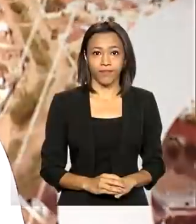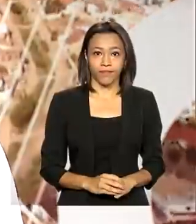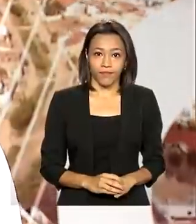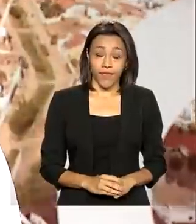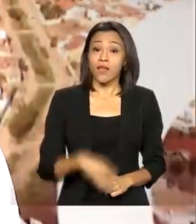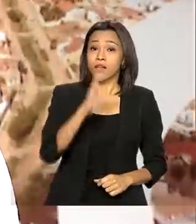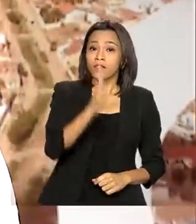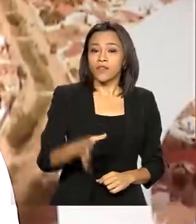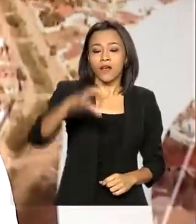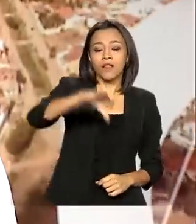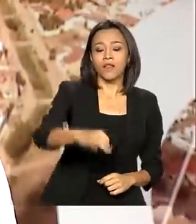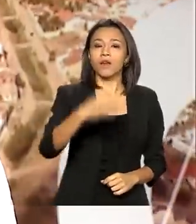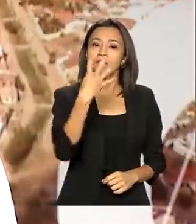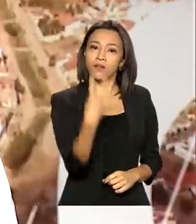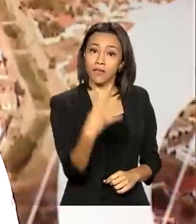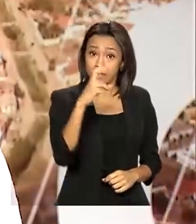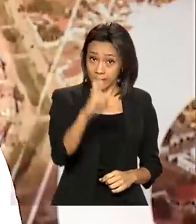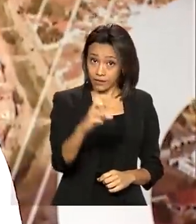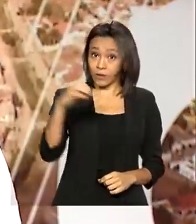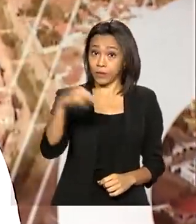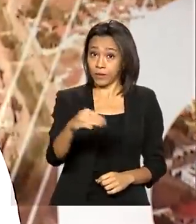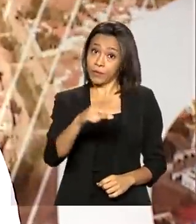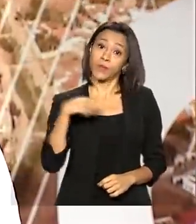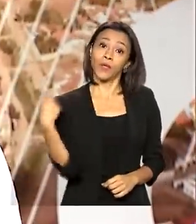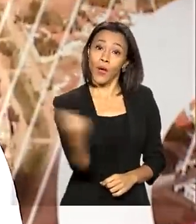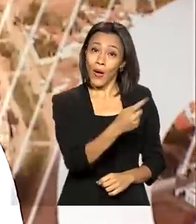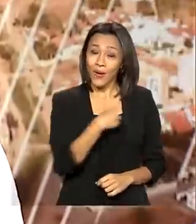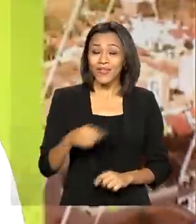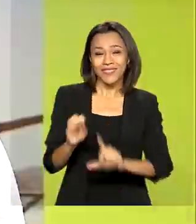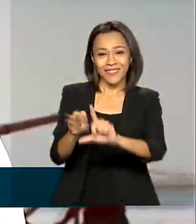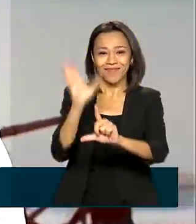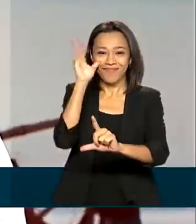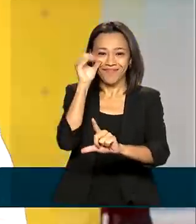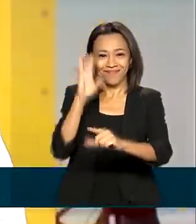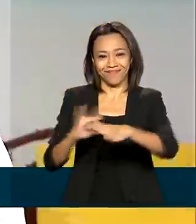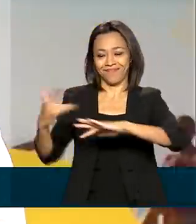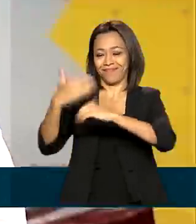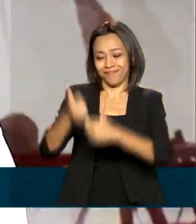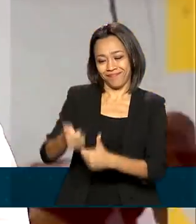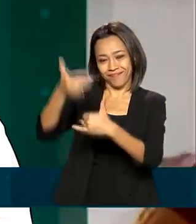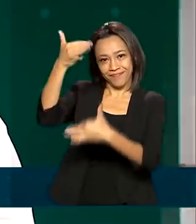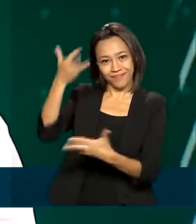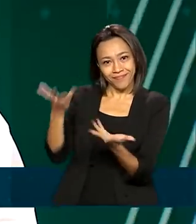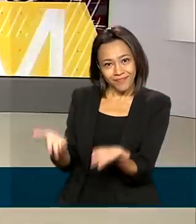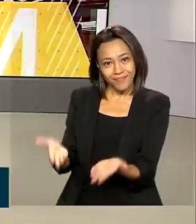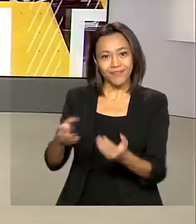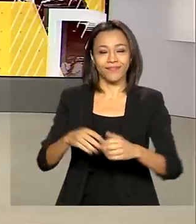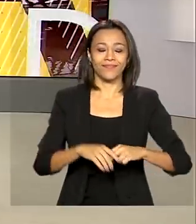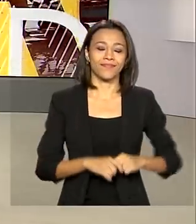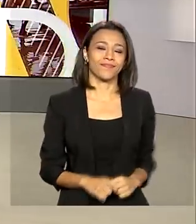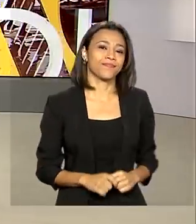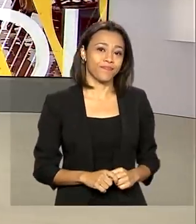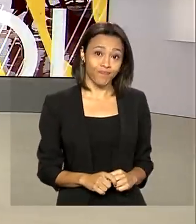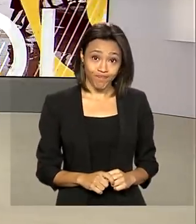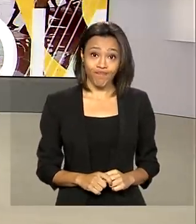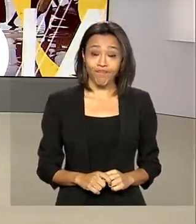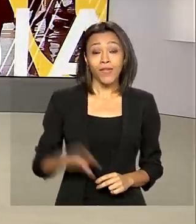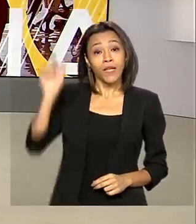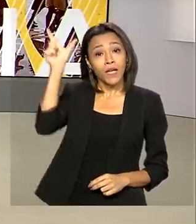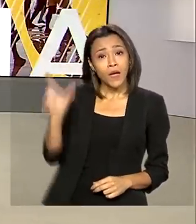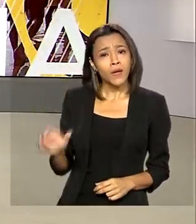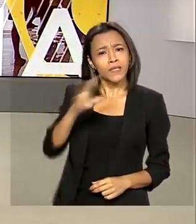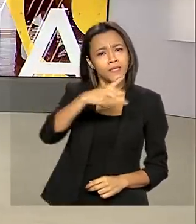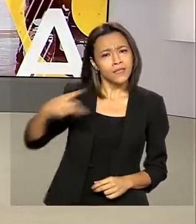São 9 horas e 45 minutos. Nós estamos ao vivo também pelas redes sociais. O presidente